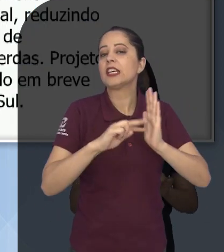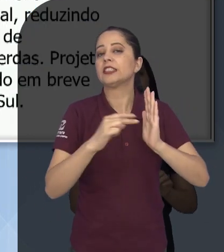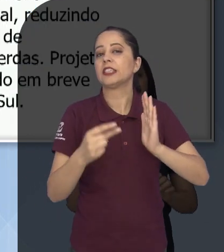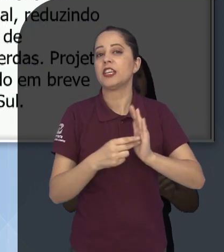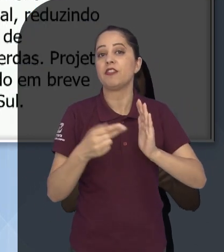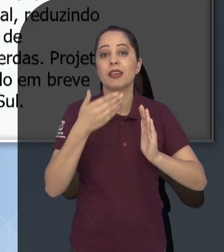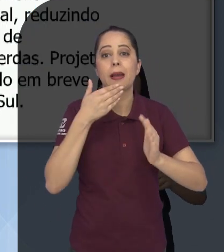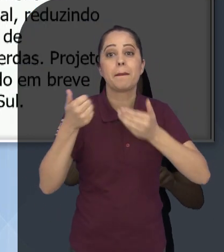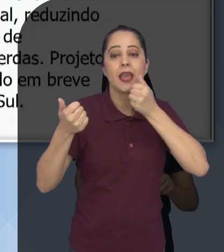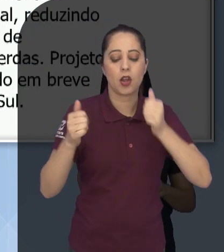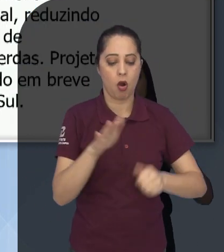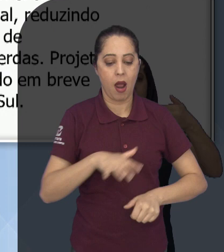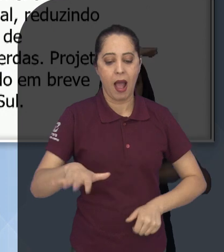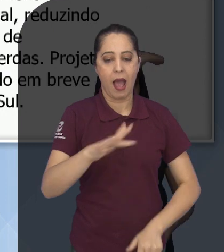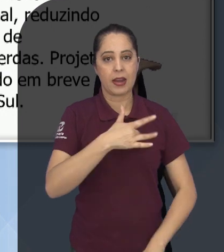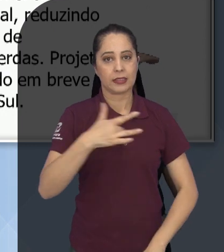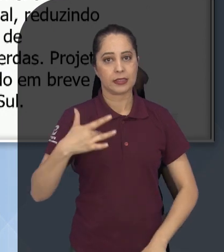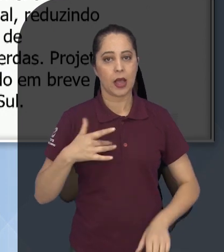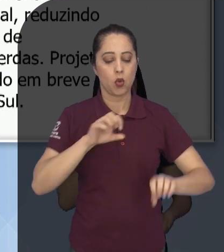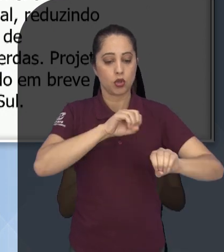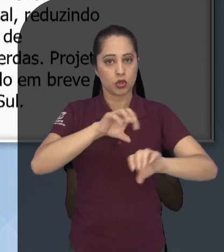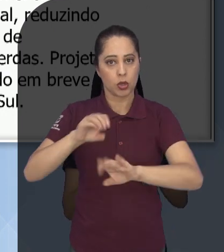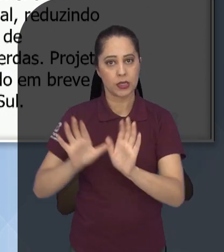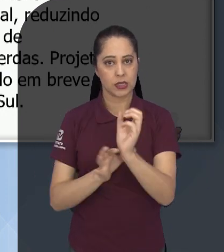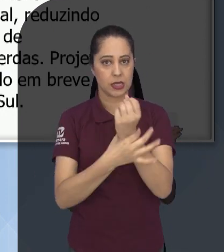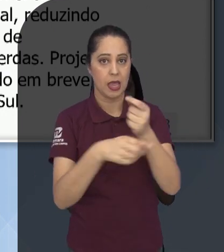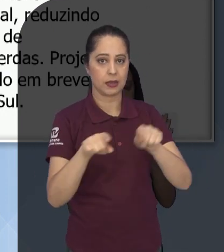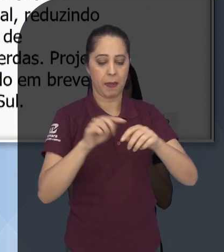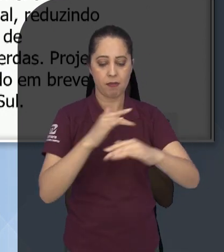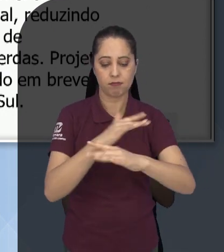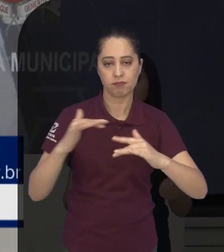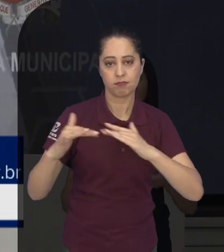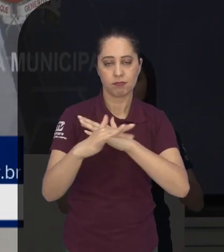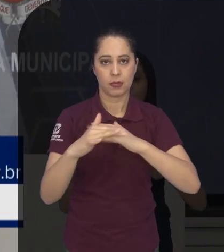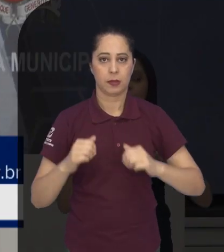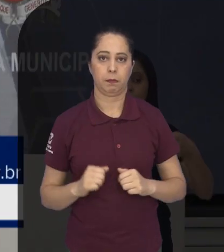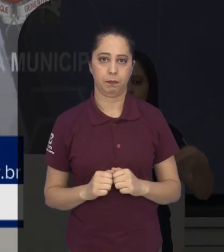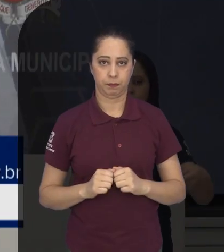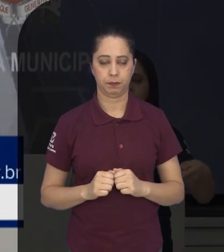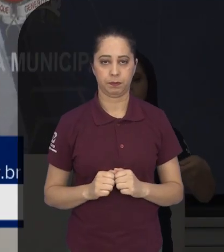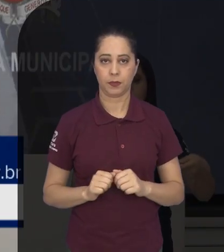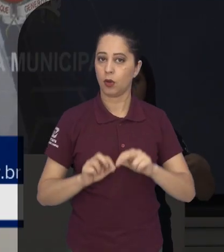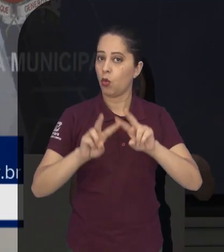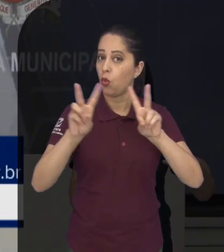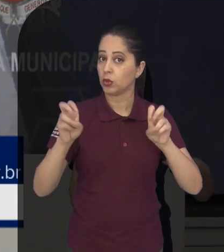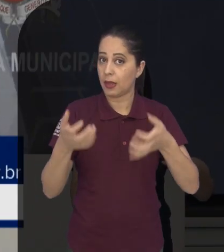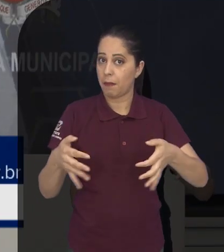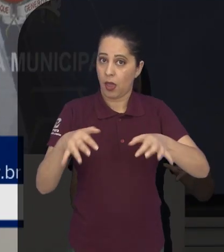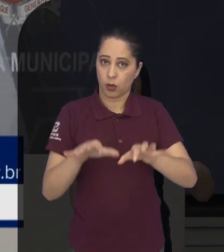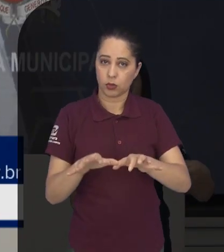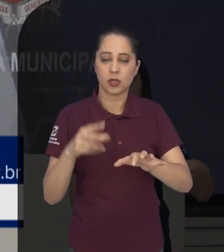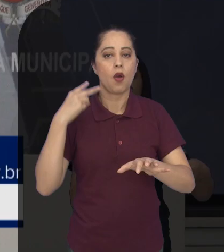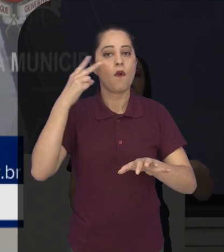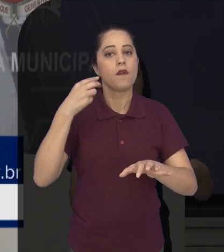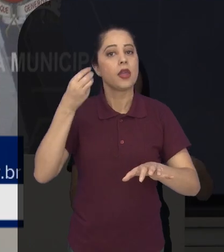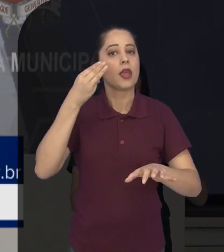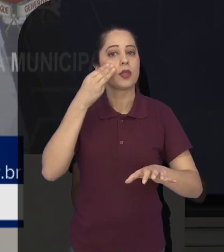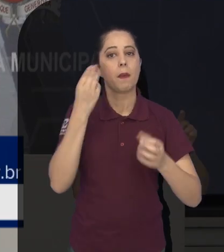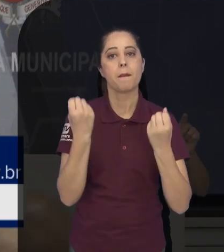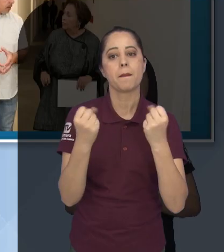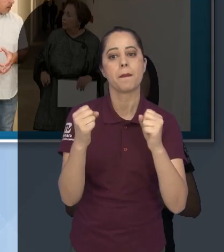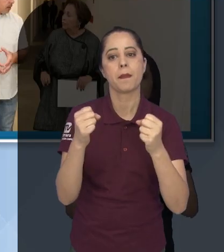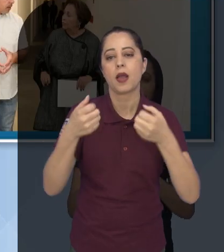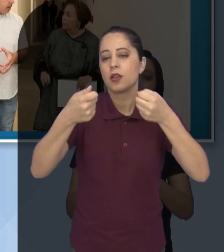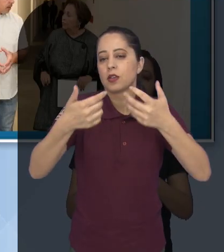benefícios à saúde, educação, segurança pública e mobilidade. Trabalhando o assunto da inclusão, o vereador Marcão da